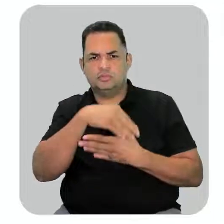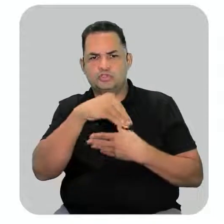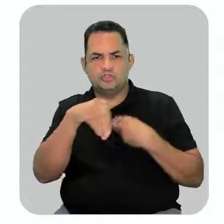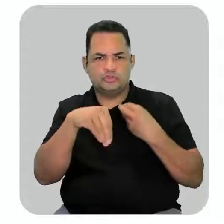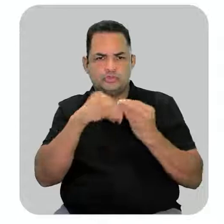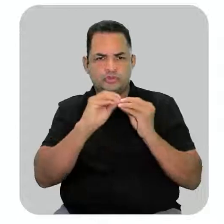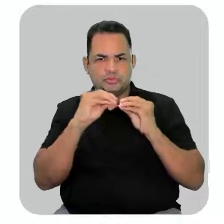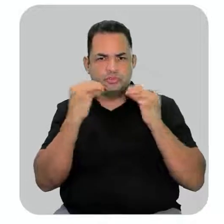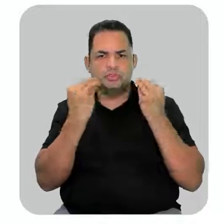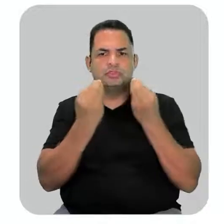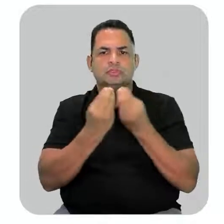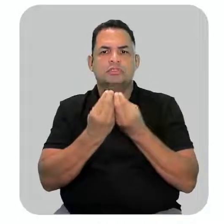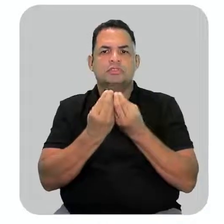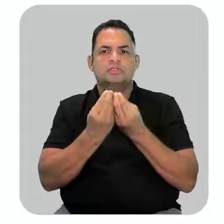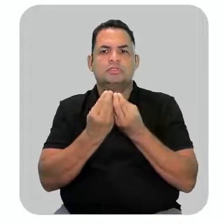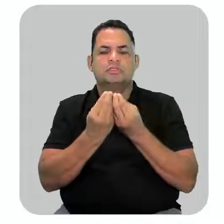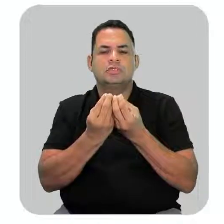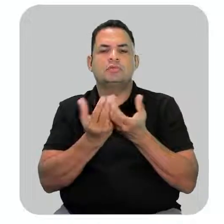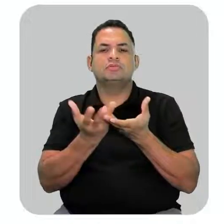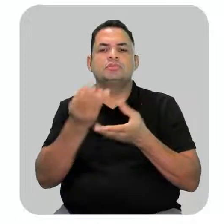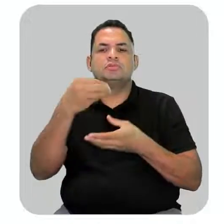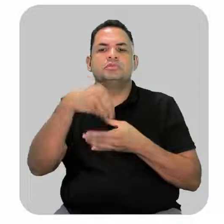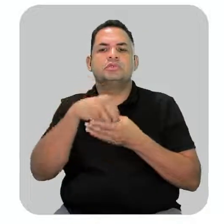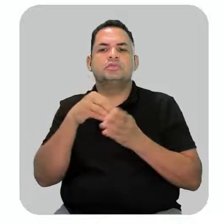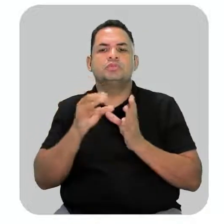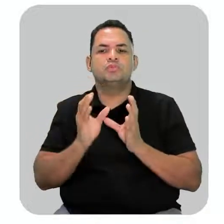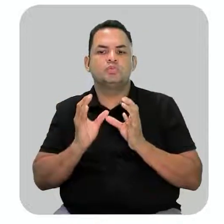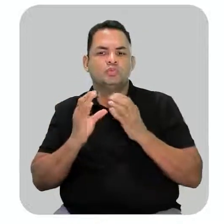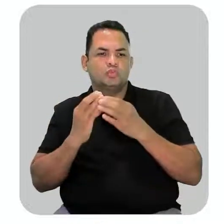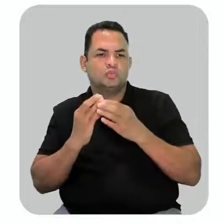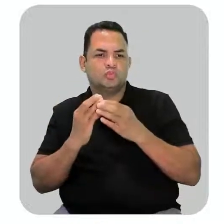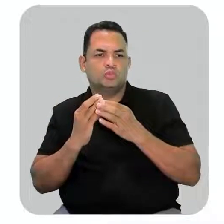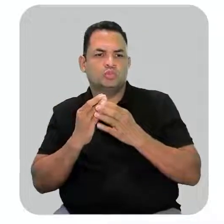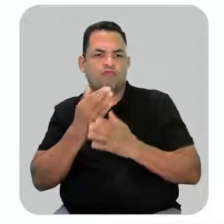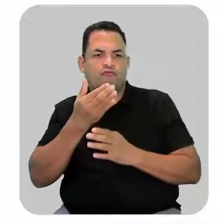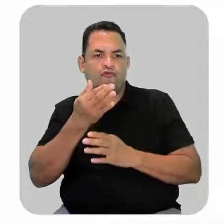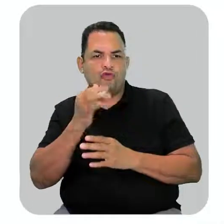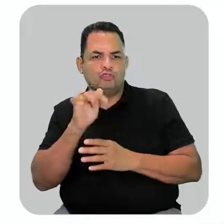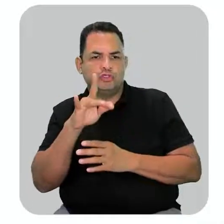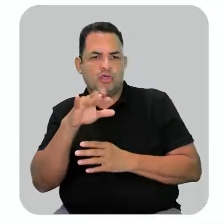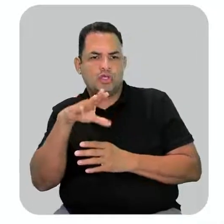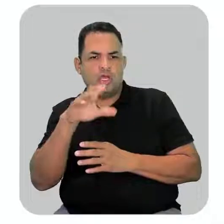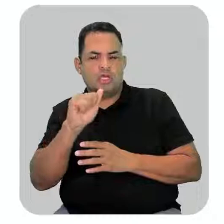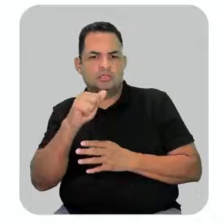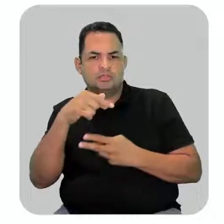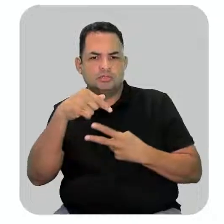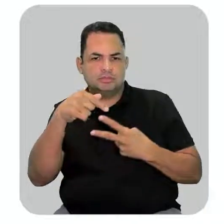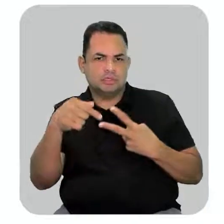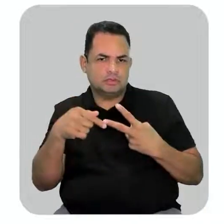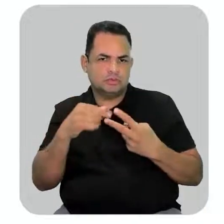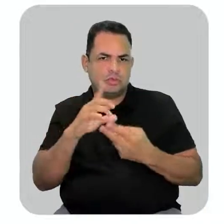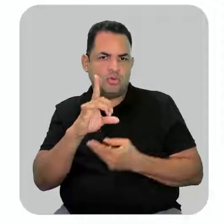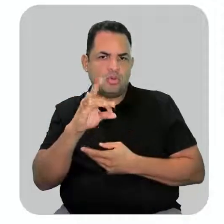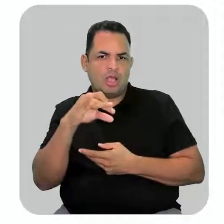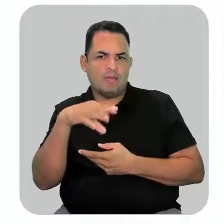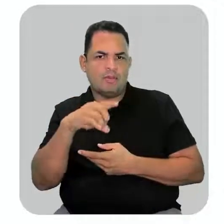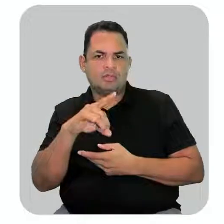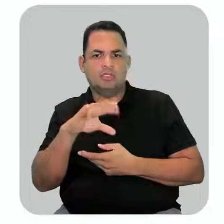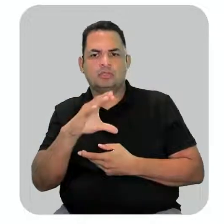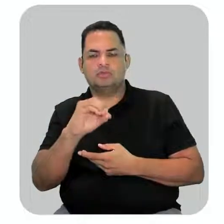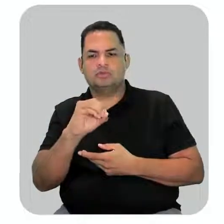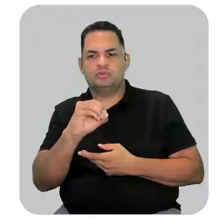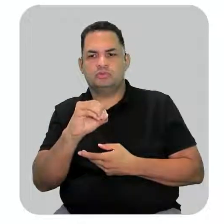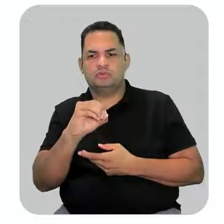substâncias que fazem parte do conjunto de grupos funcionais classificados como